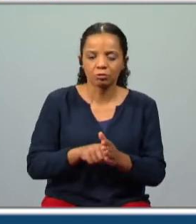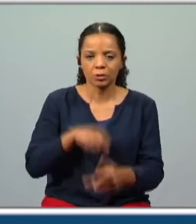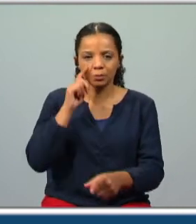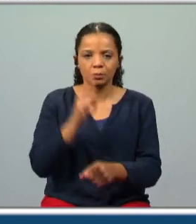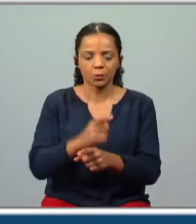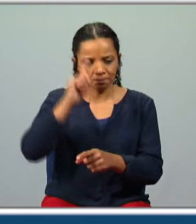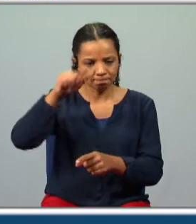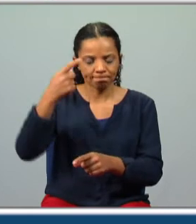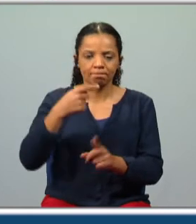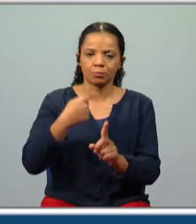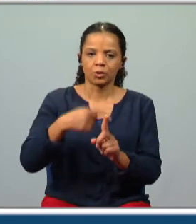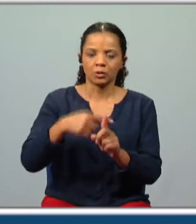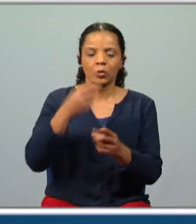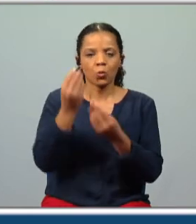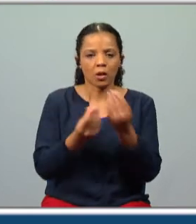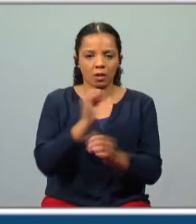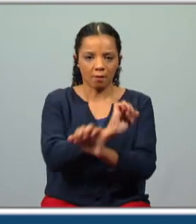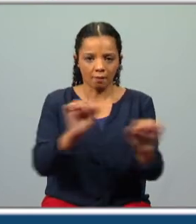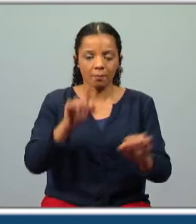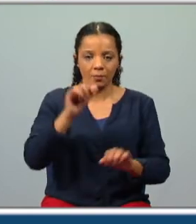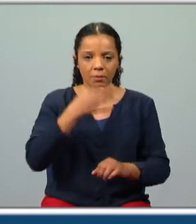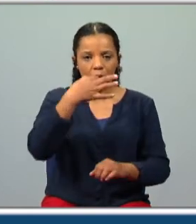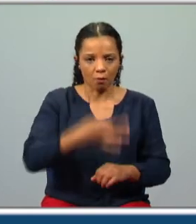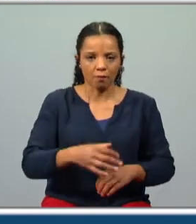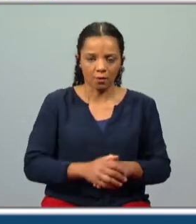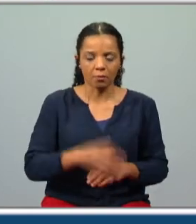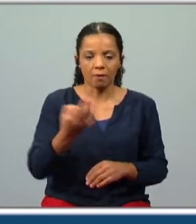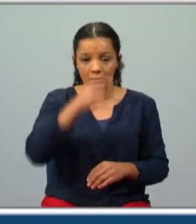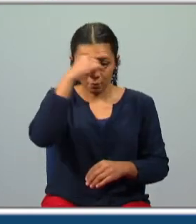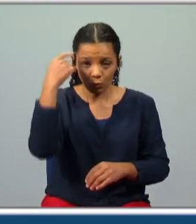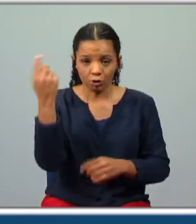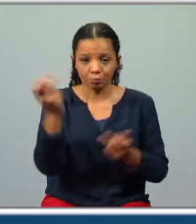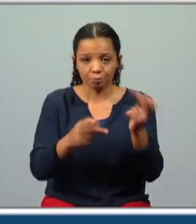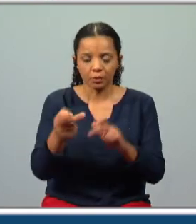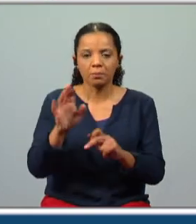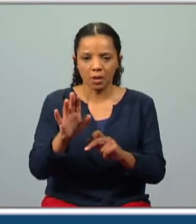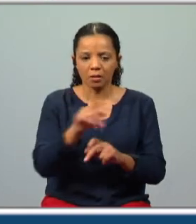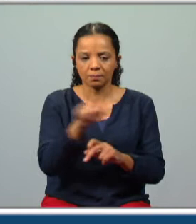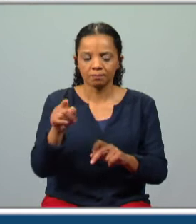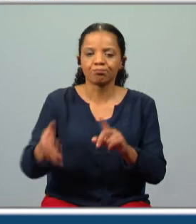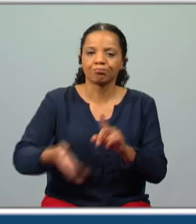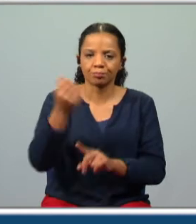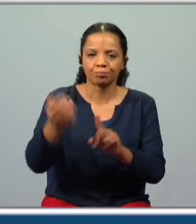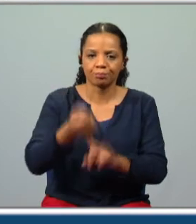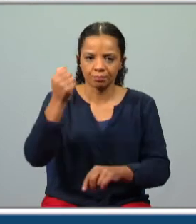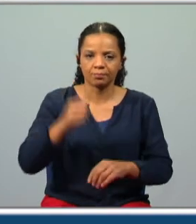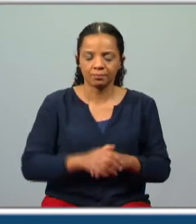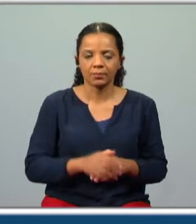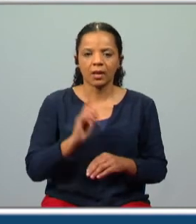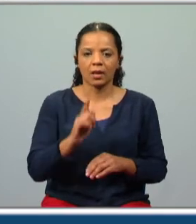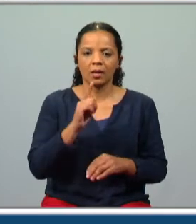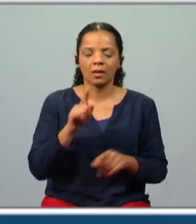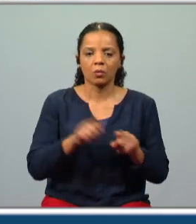gigante reconhece e elogia as suas qualidades e confirma que apesar das dificuldades conseguirão os seus objetivos portanto há uma